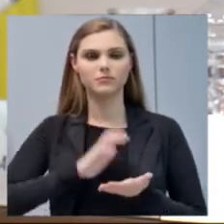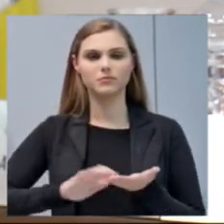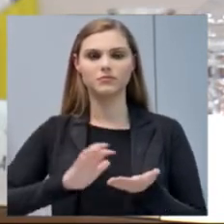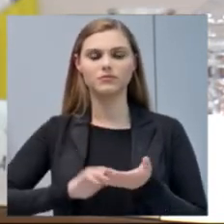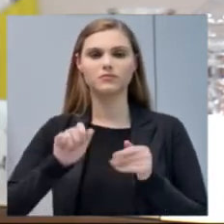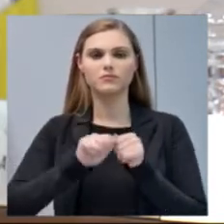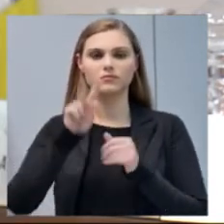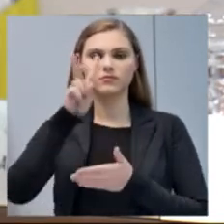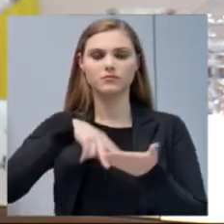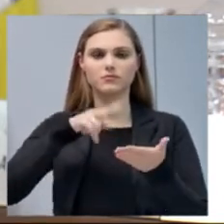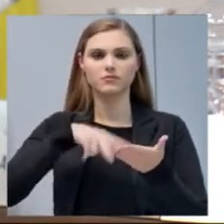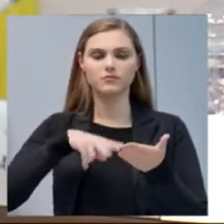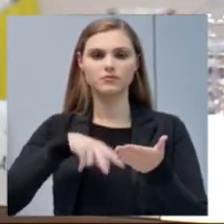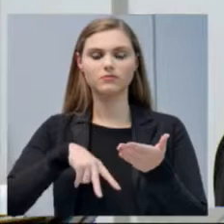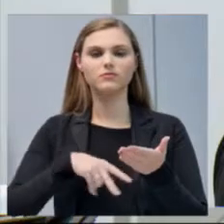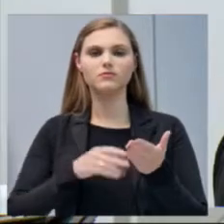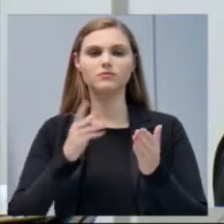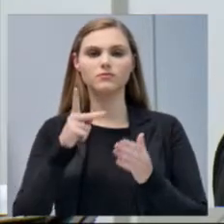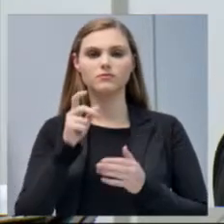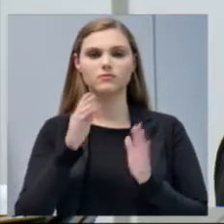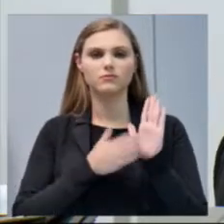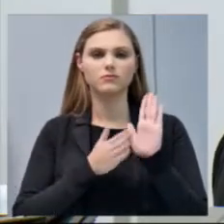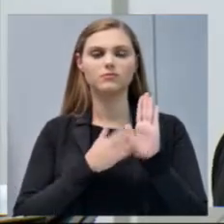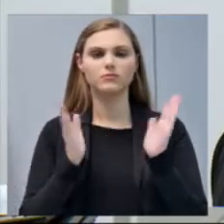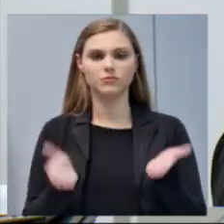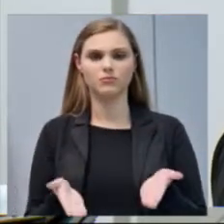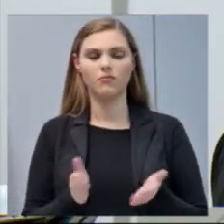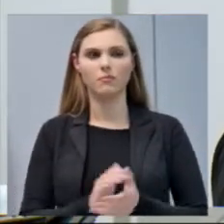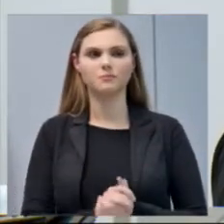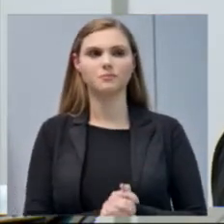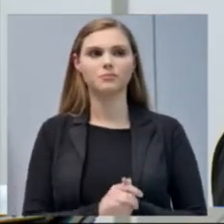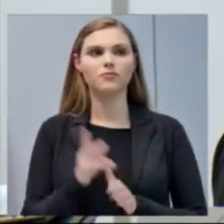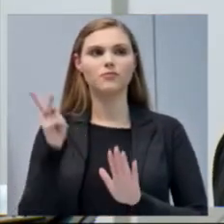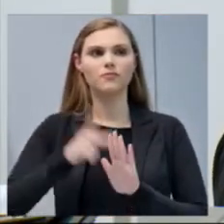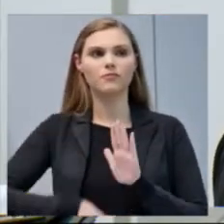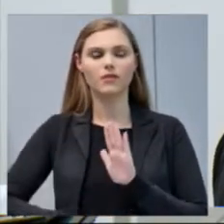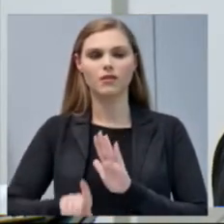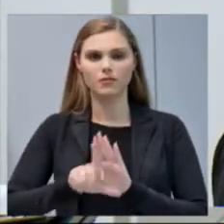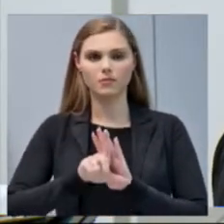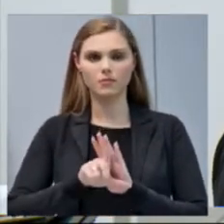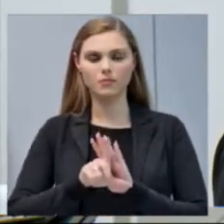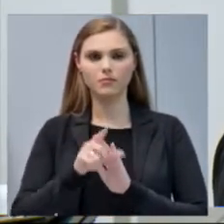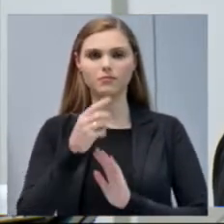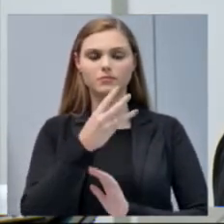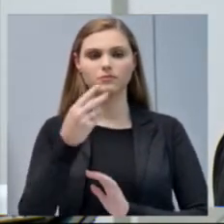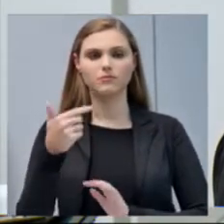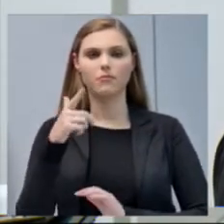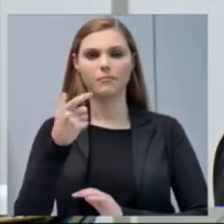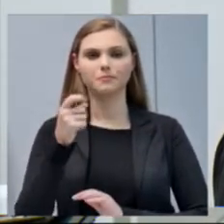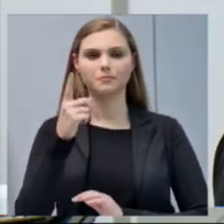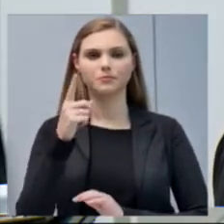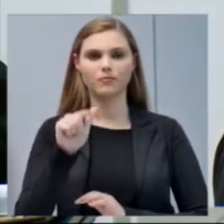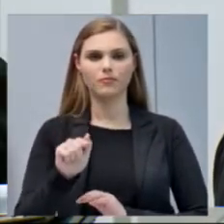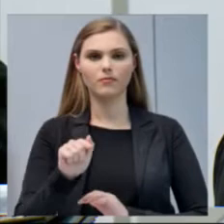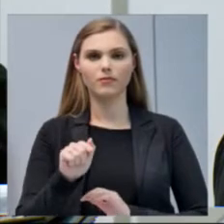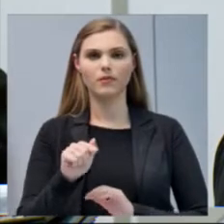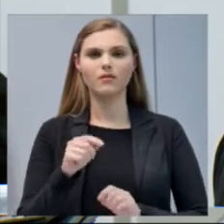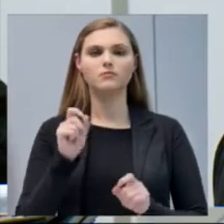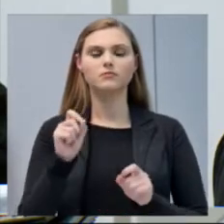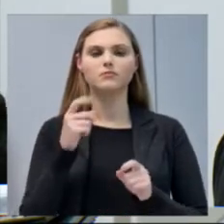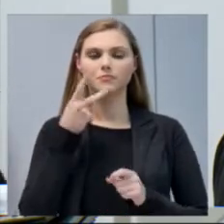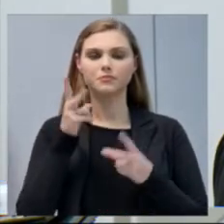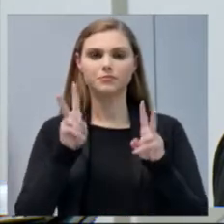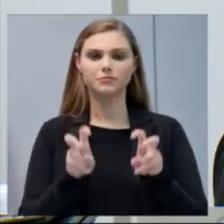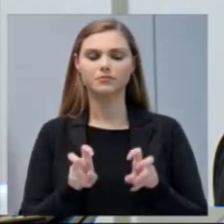da matéria constante na pauta de hoje. Expediente, projeto de lei número AM 32, 2017, do Executivo, que dispõe sobre o